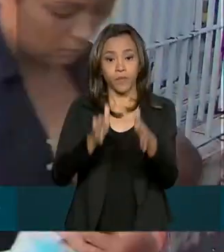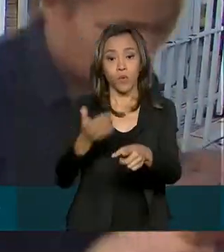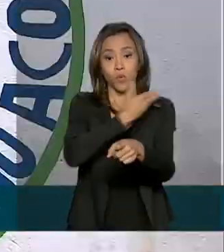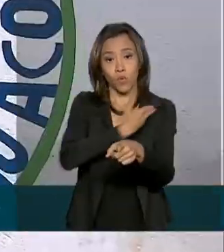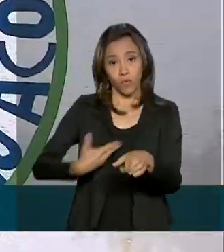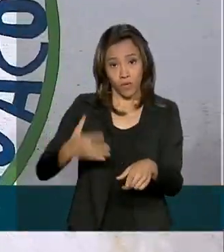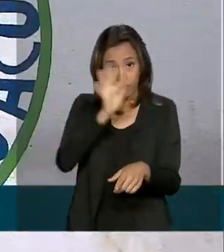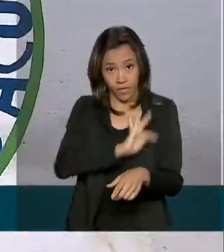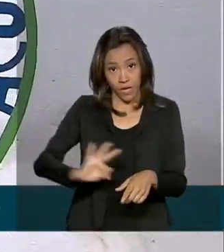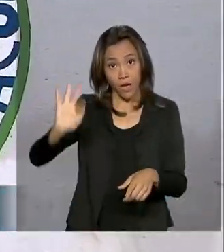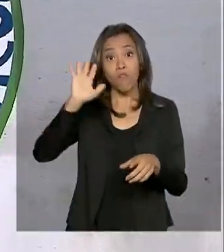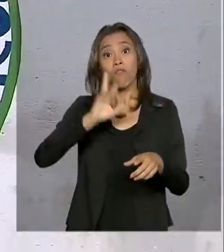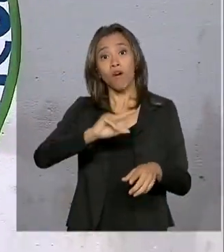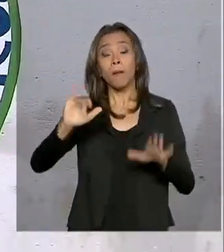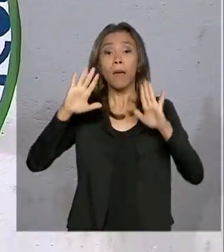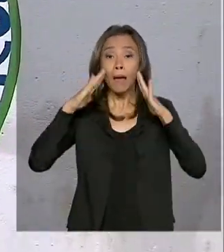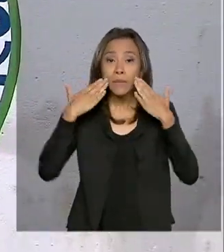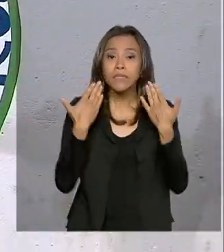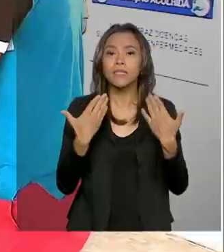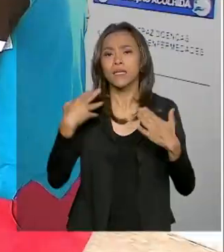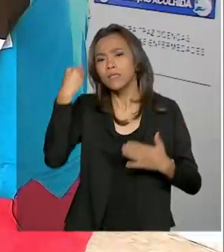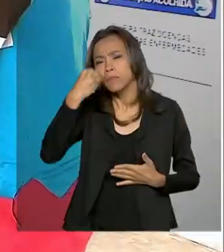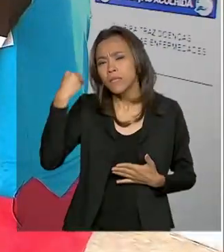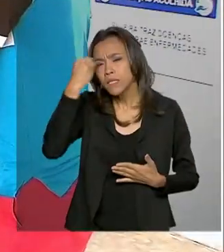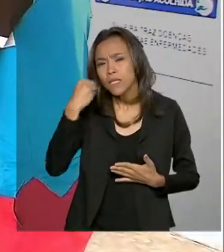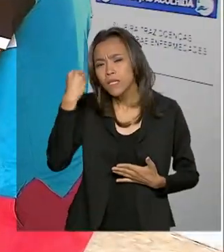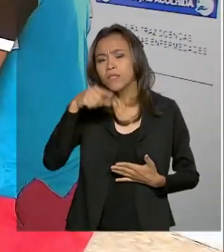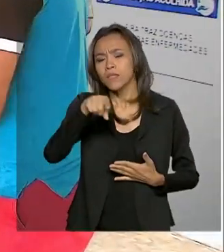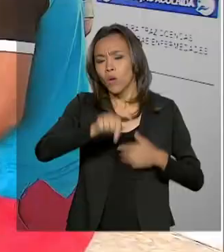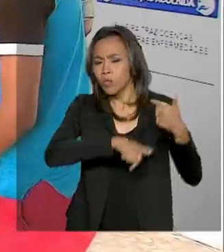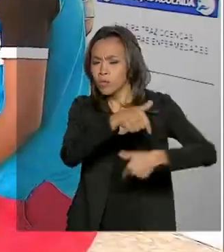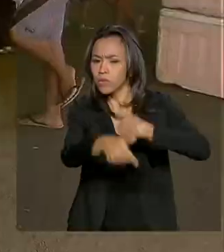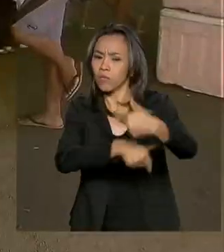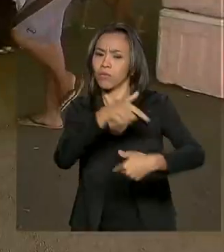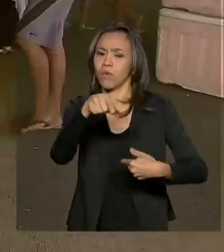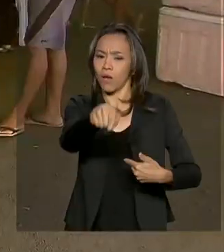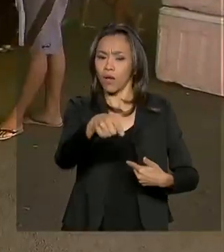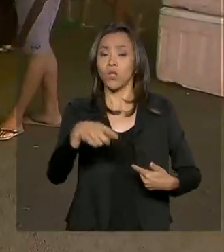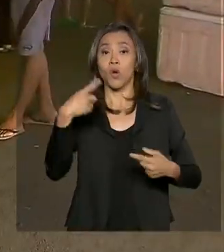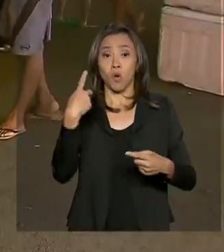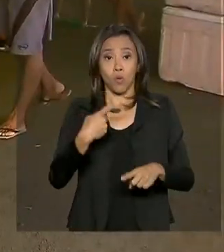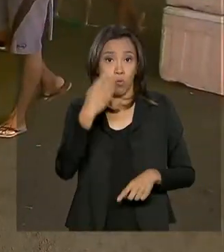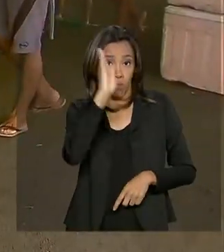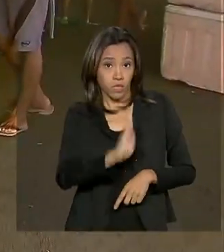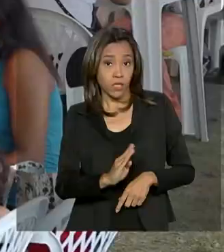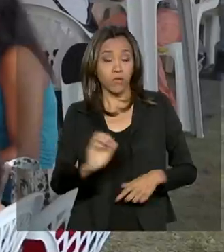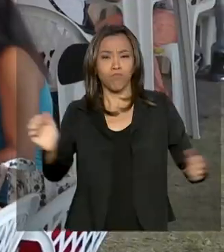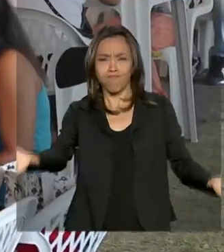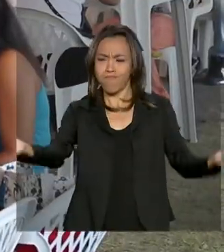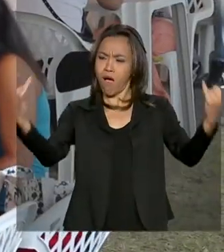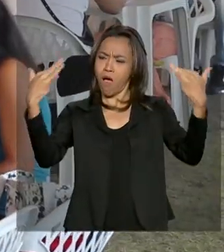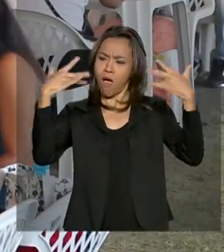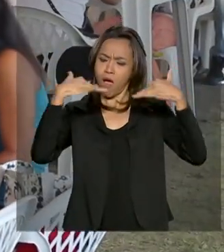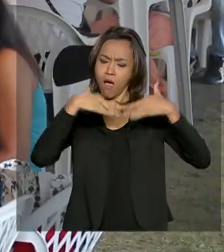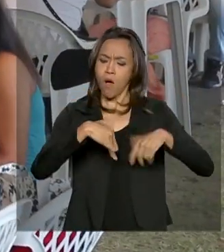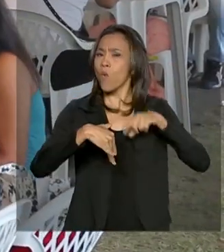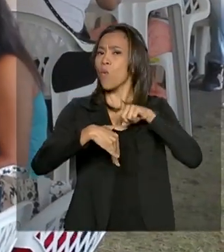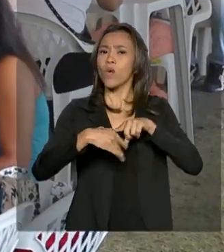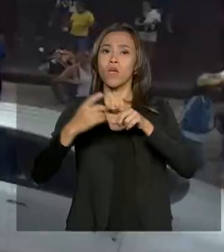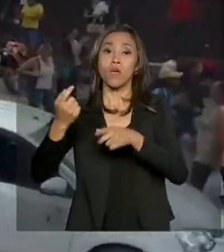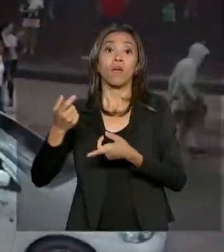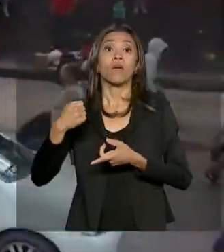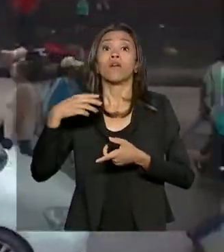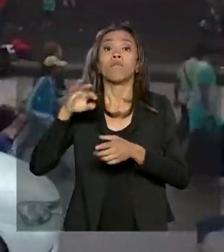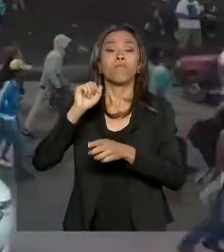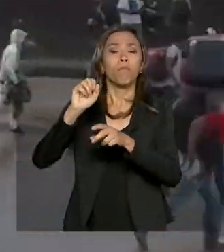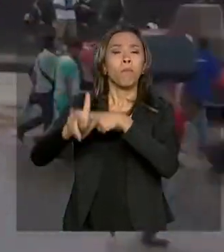experiência com a Operação Acolhida. O país recebe milhares de refugiados que fogem da crise na Venezuela.